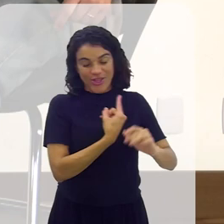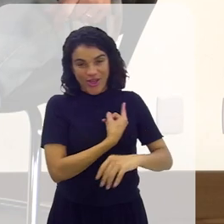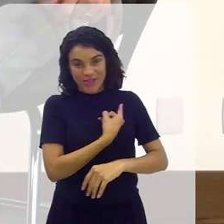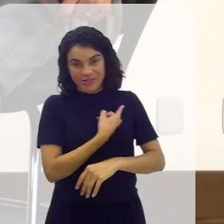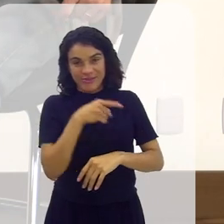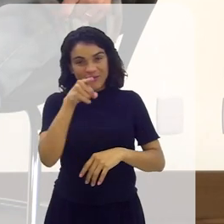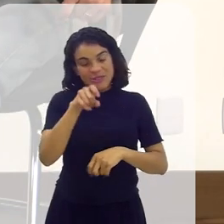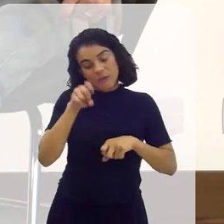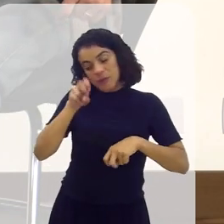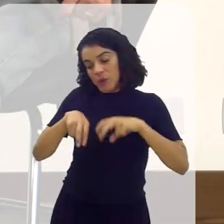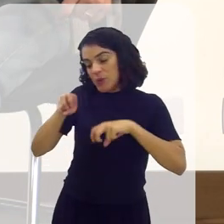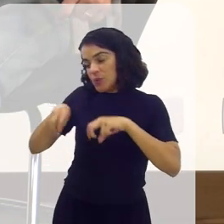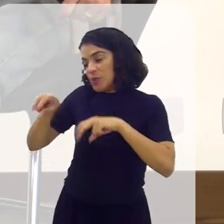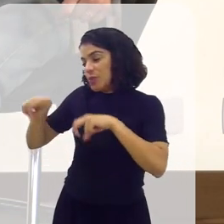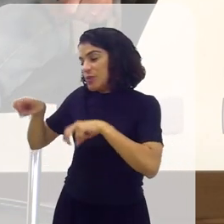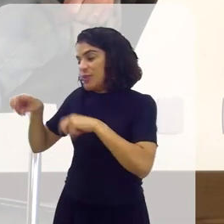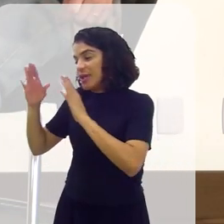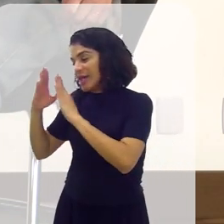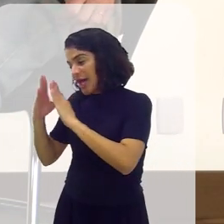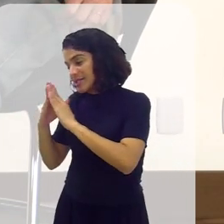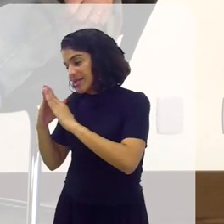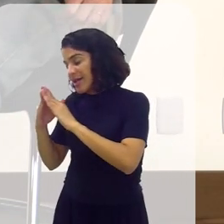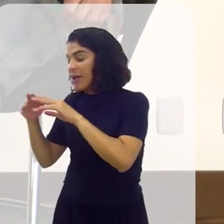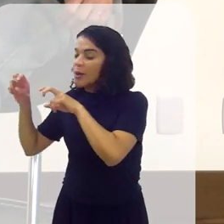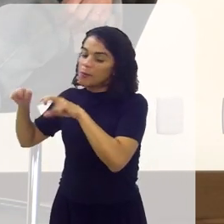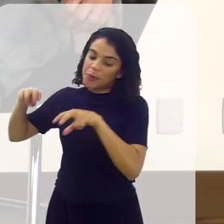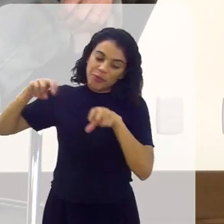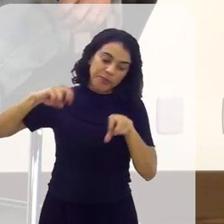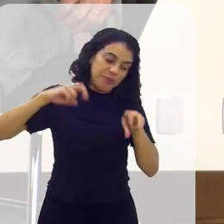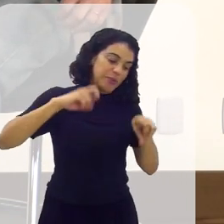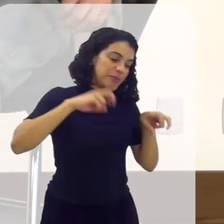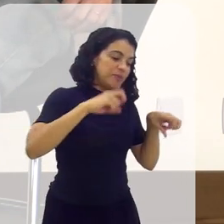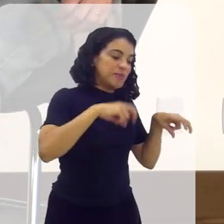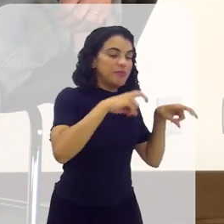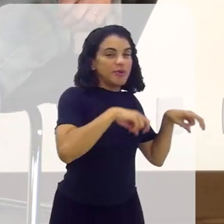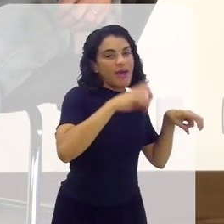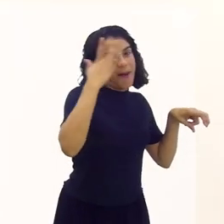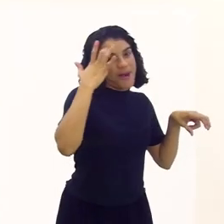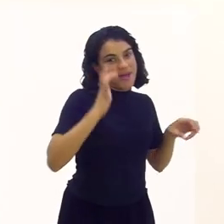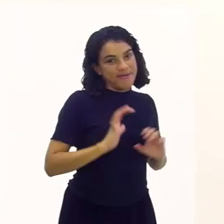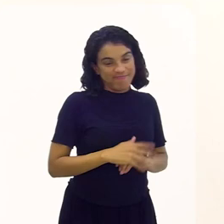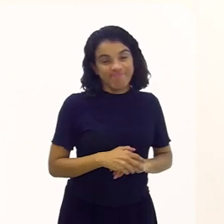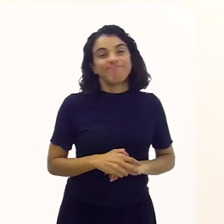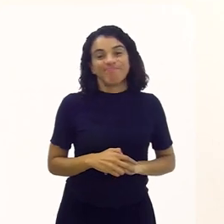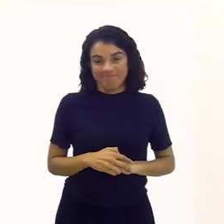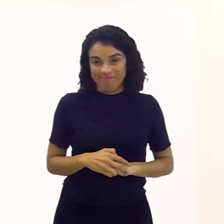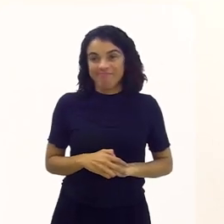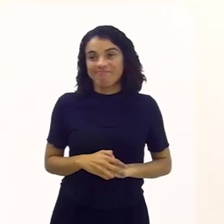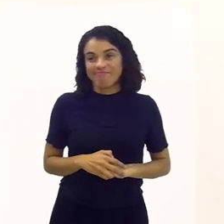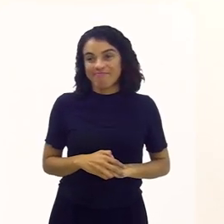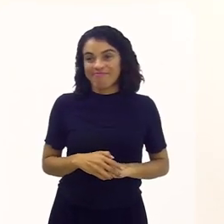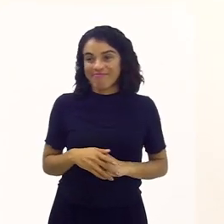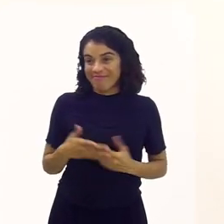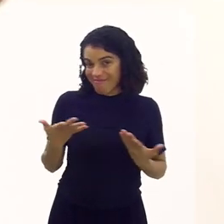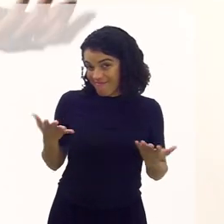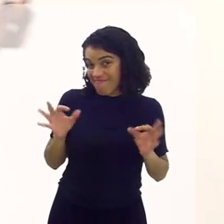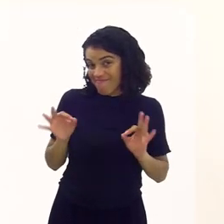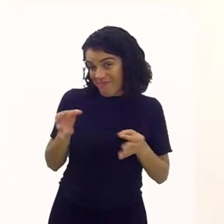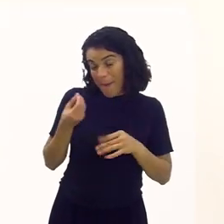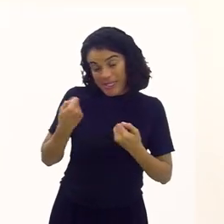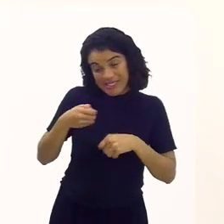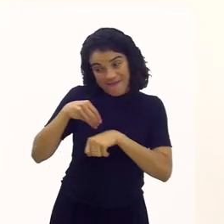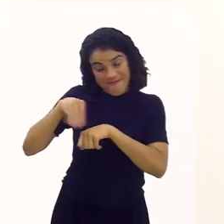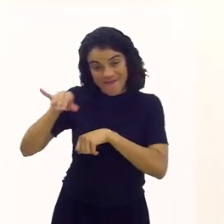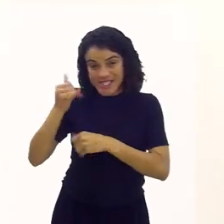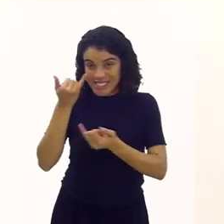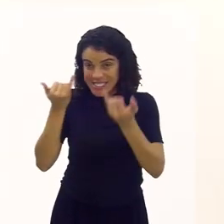Vocês vão para casa e voltam no dia seguinte. Né? Tem que